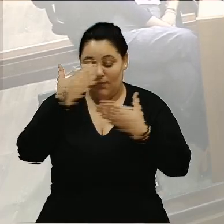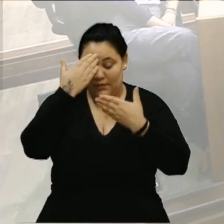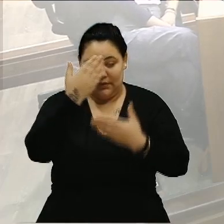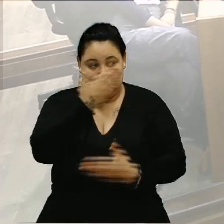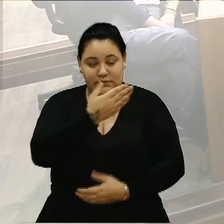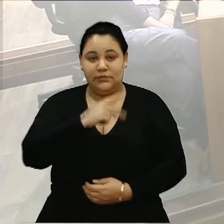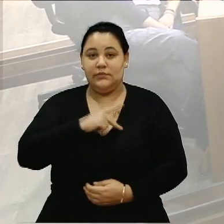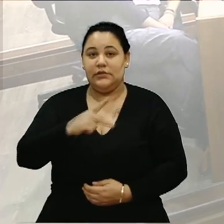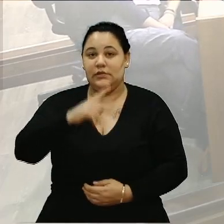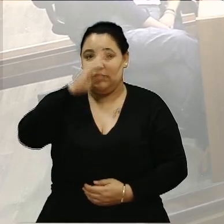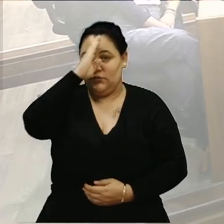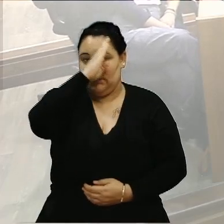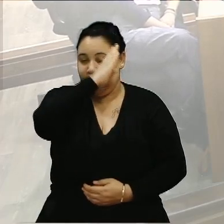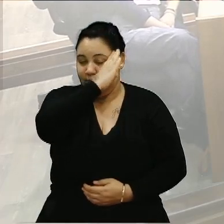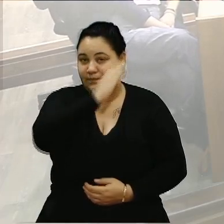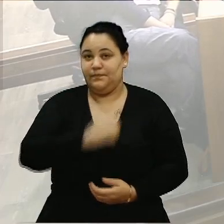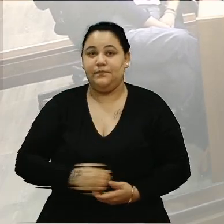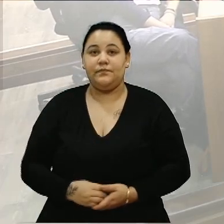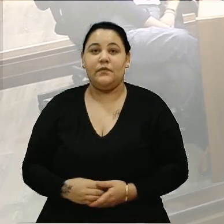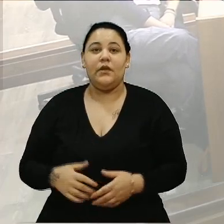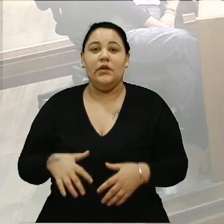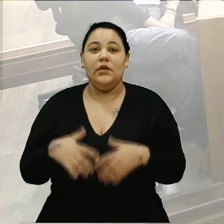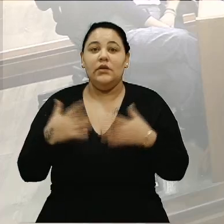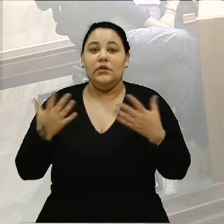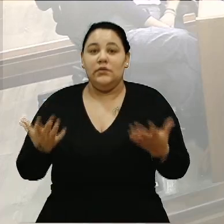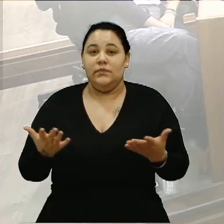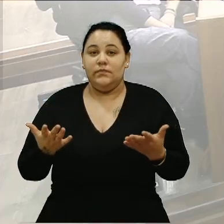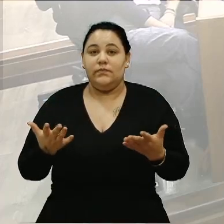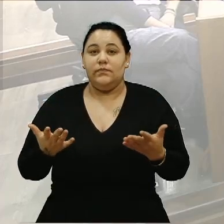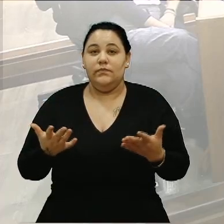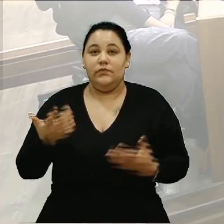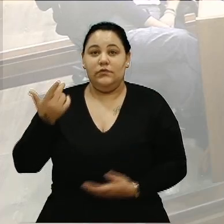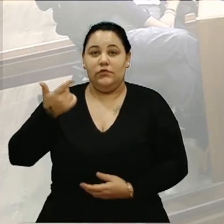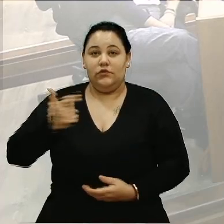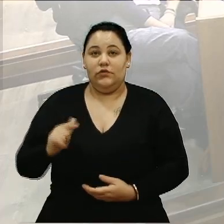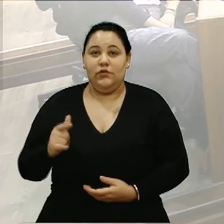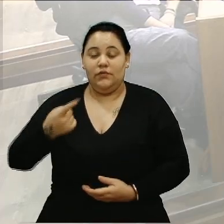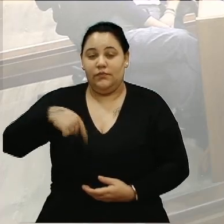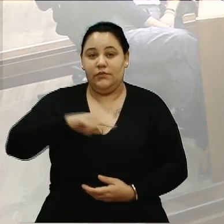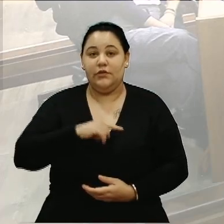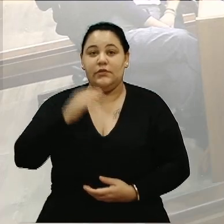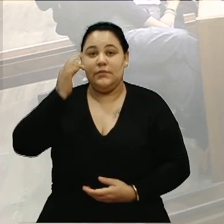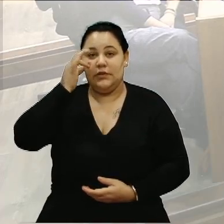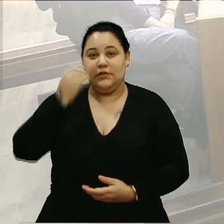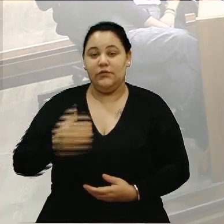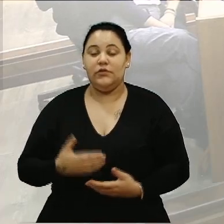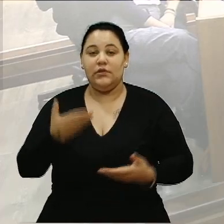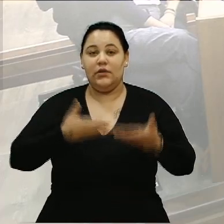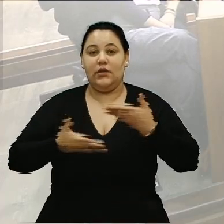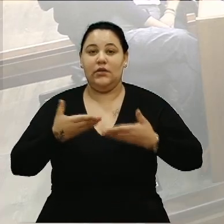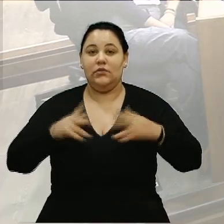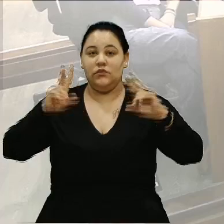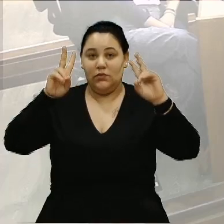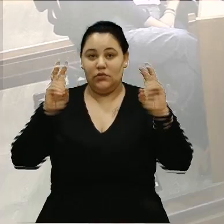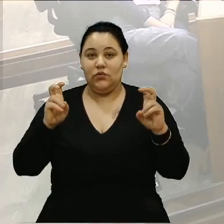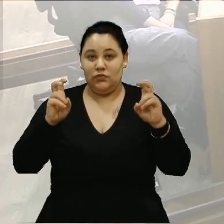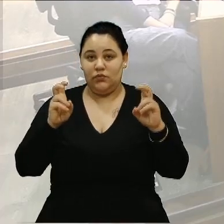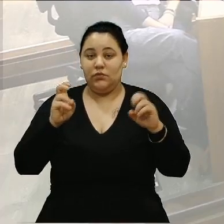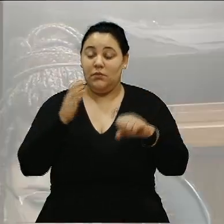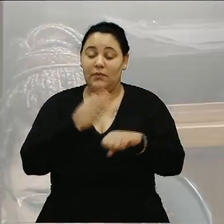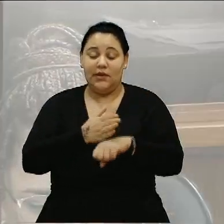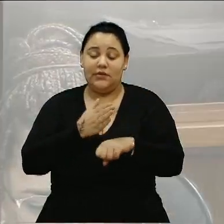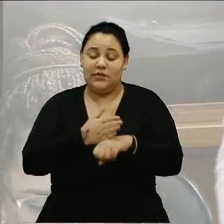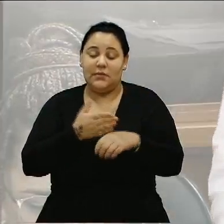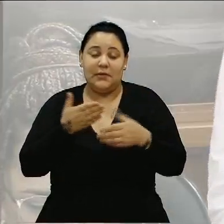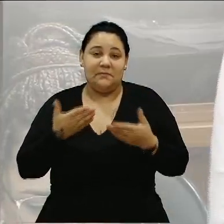Bressan. Então, mais uma vez nós estamos aqui tratando de um tema que faz parte